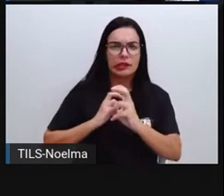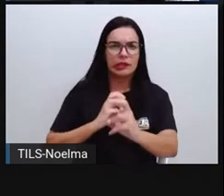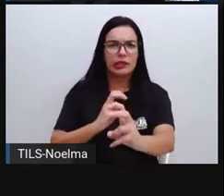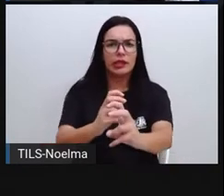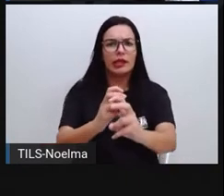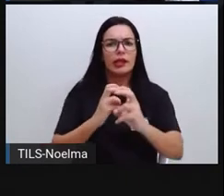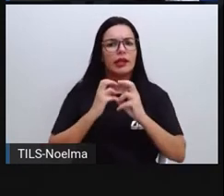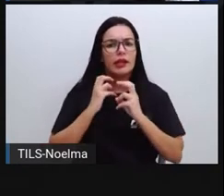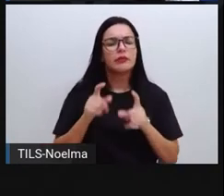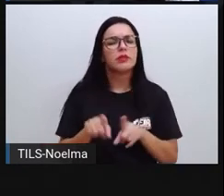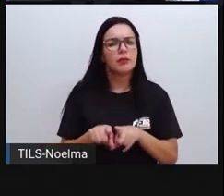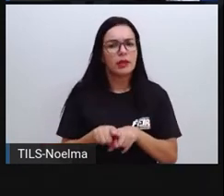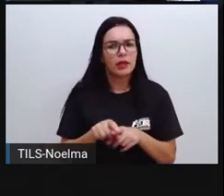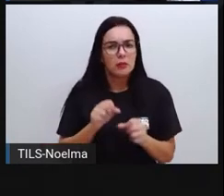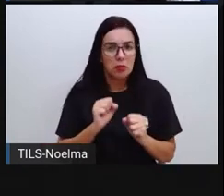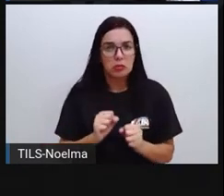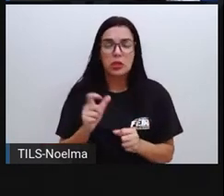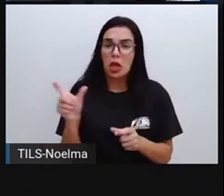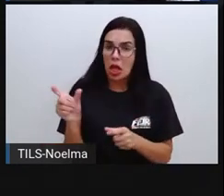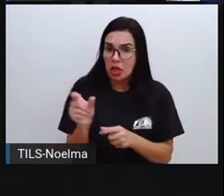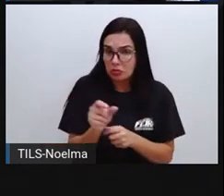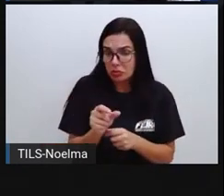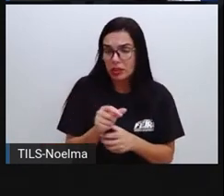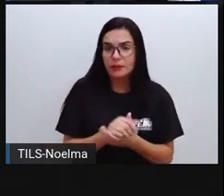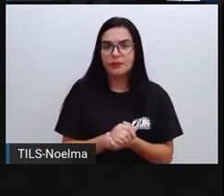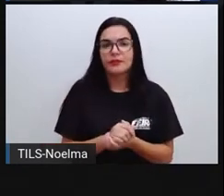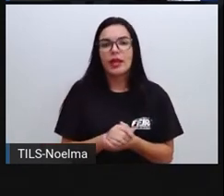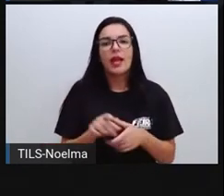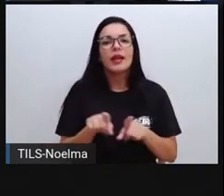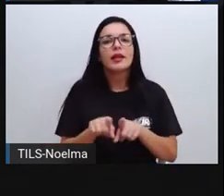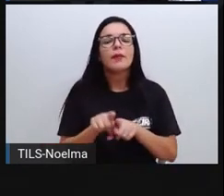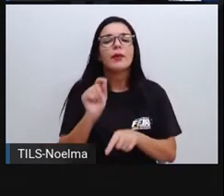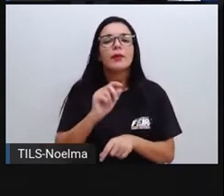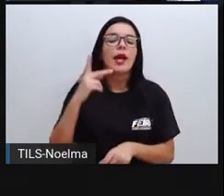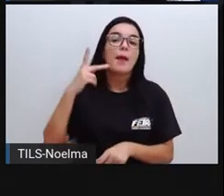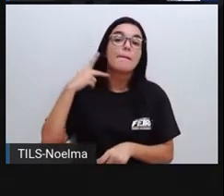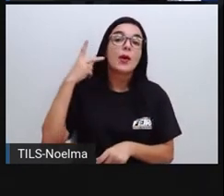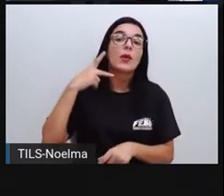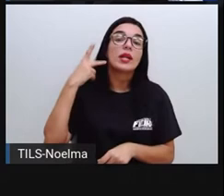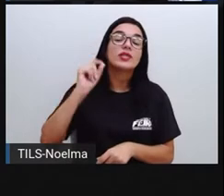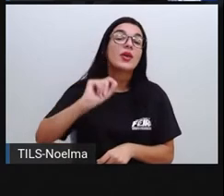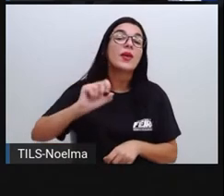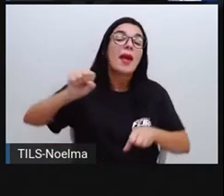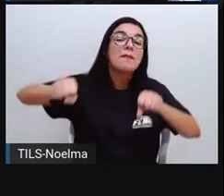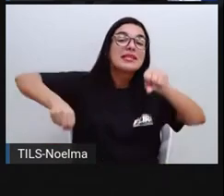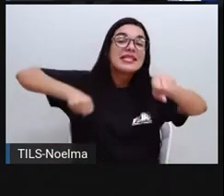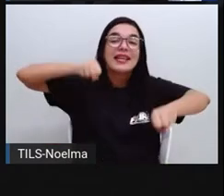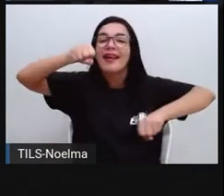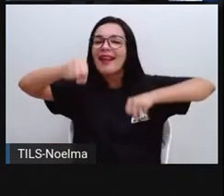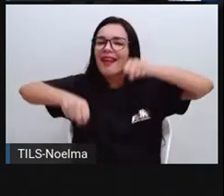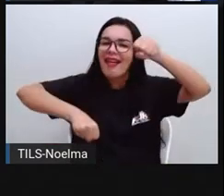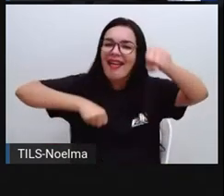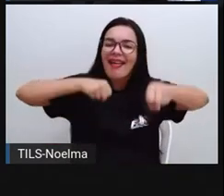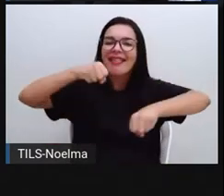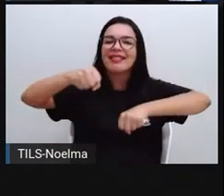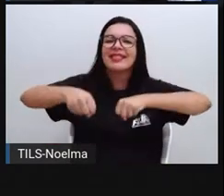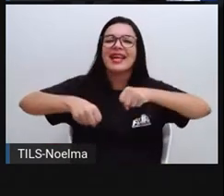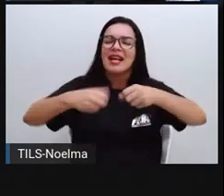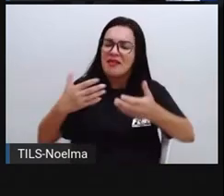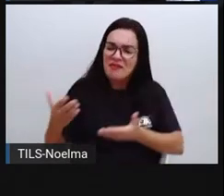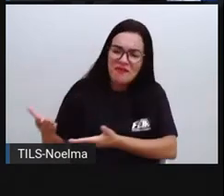reduzir o congestionamento. E políticas de ciclomobilidade, incentivar as pessoas a